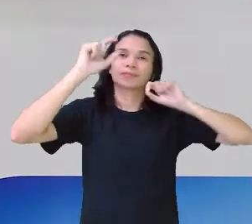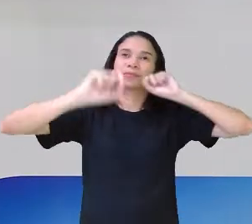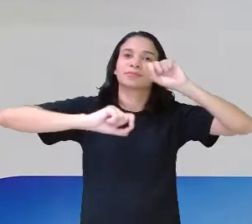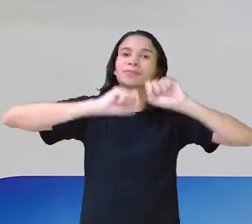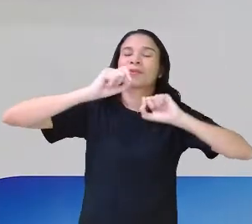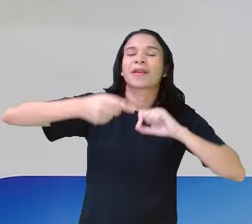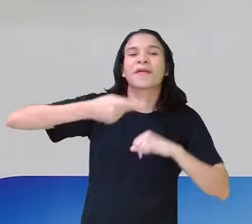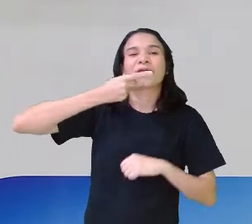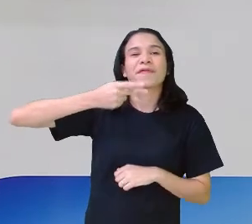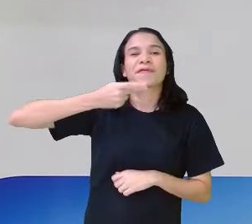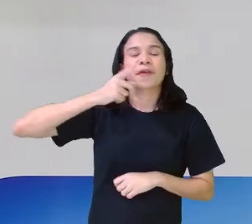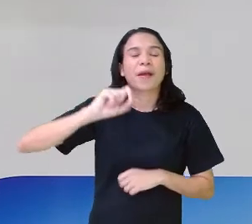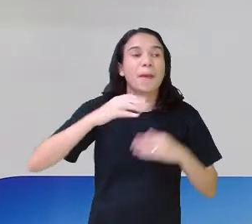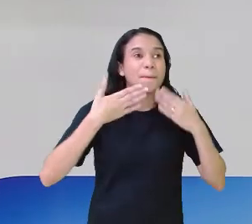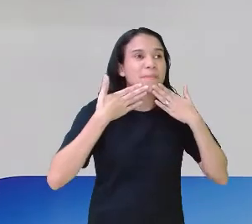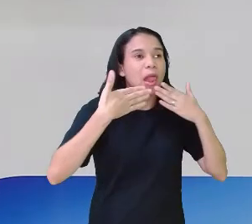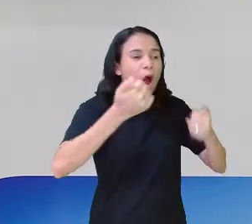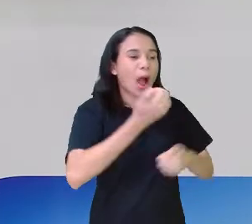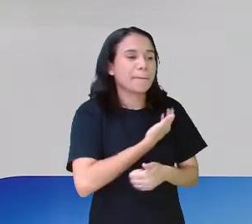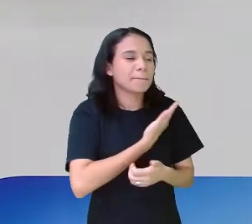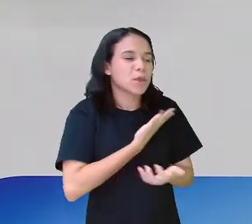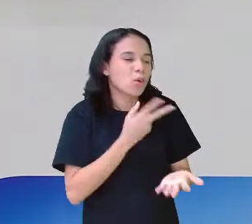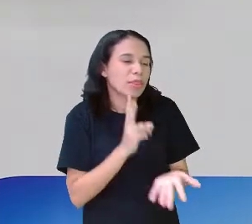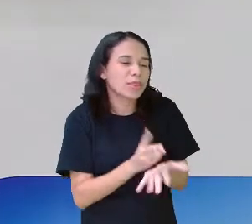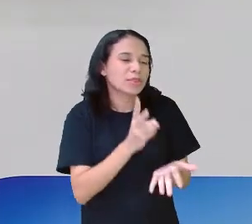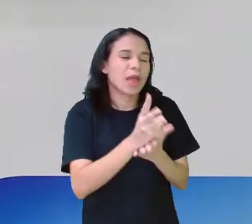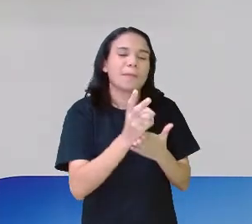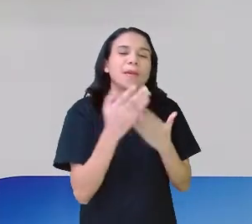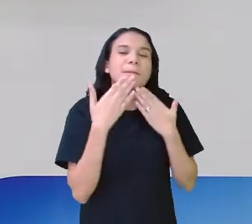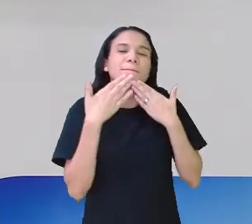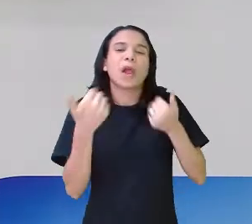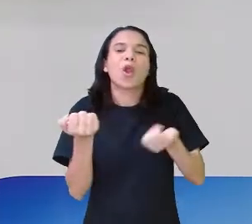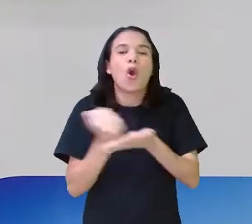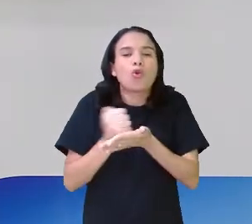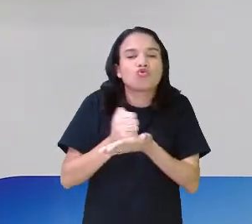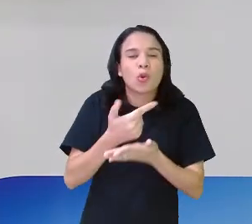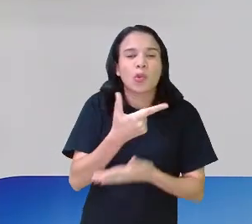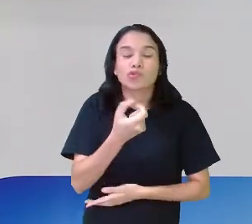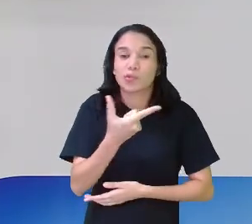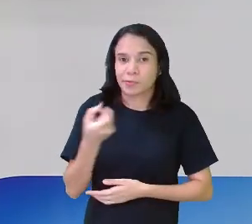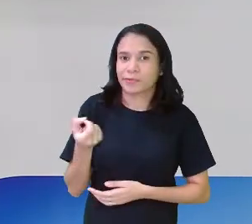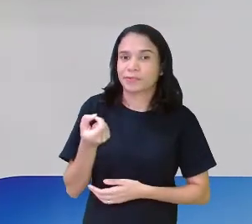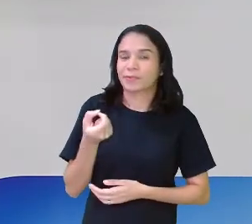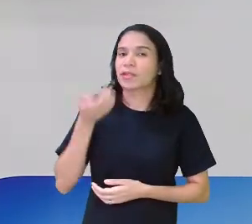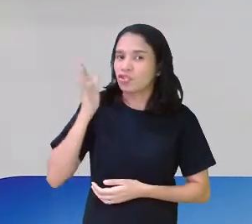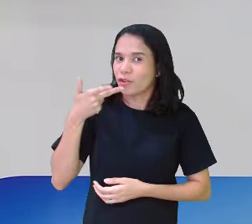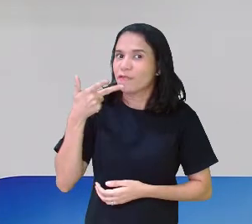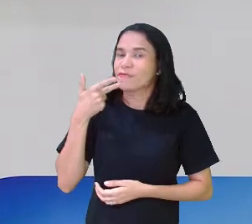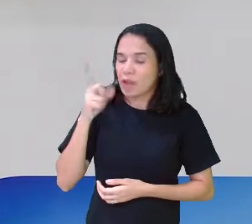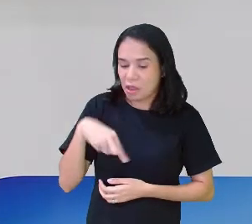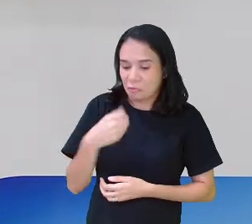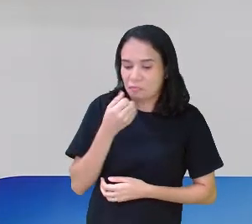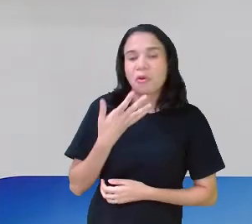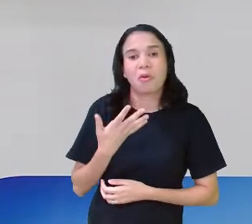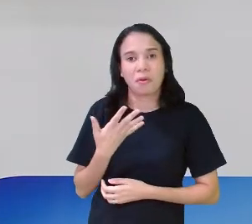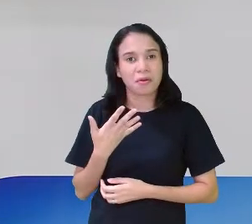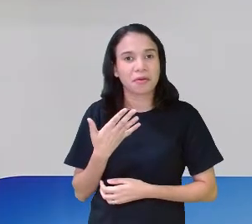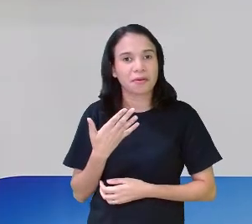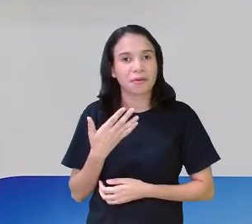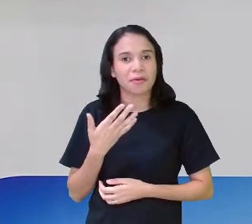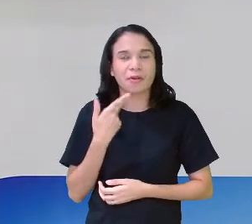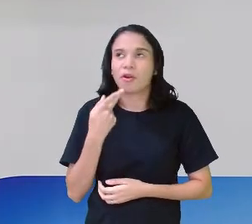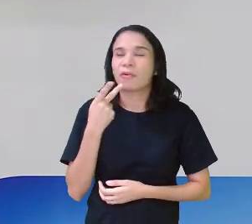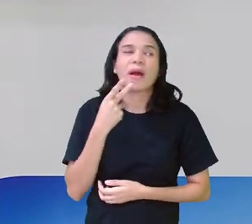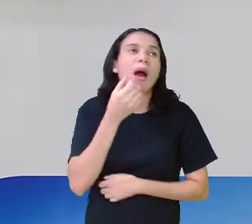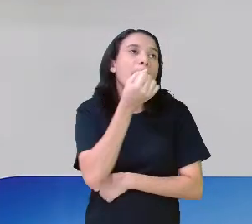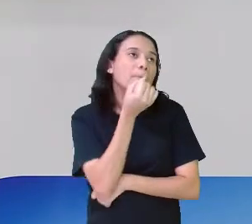Quando ele diz, Melhores Amigos para Sempre, um dos melhores jogos de 2020, ele já está dizendo que o jogo é muito bom. Ele não disse